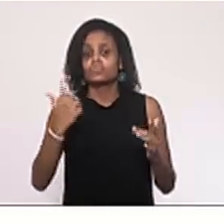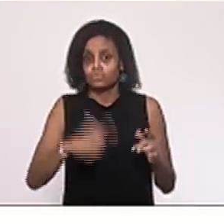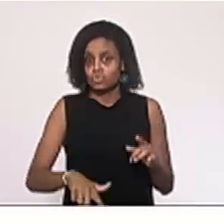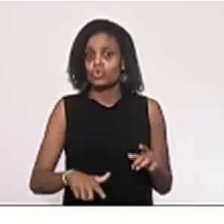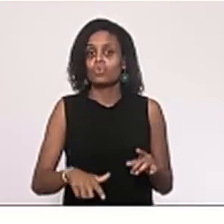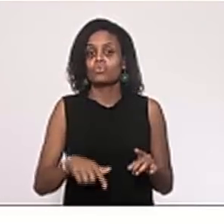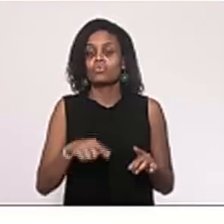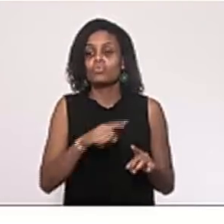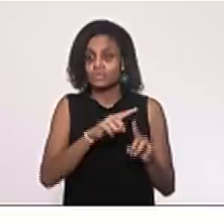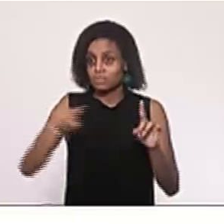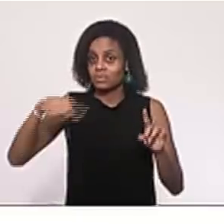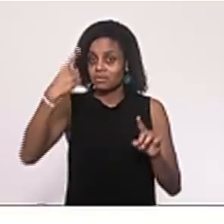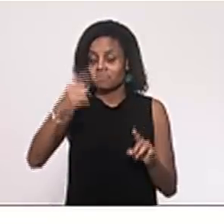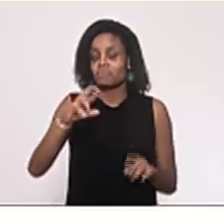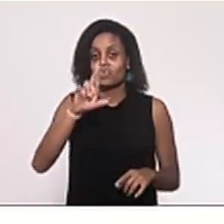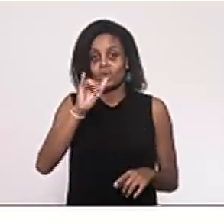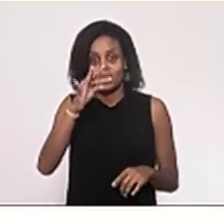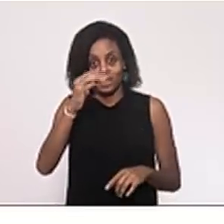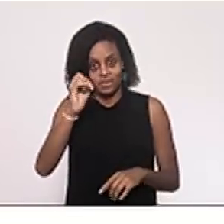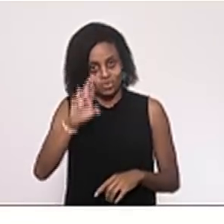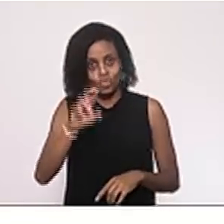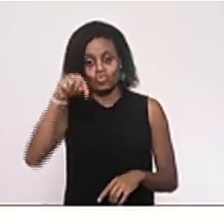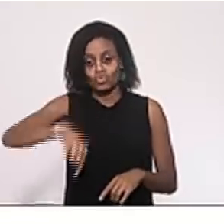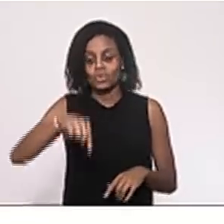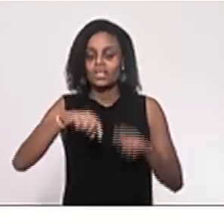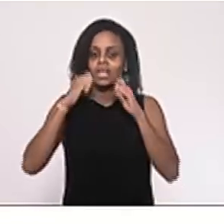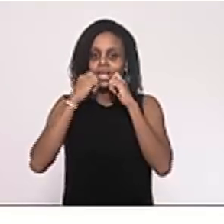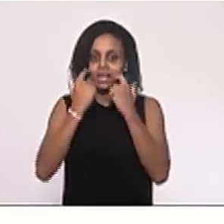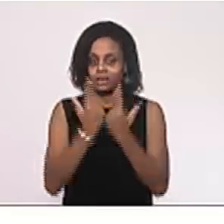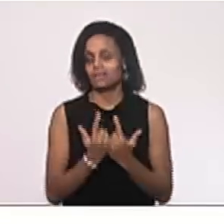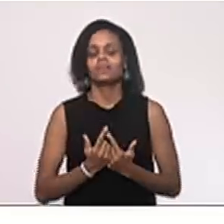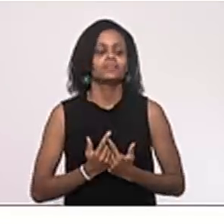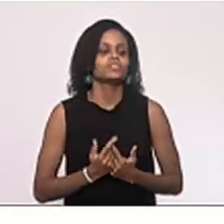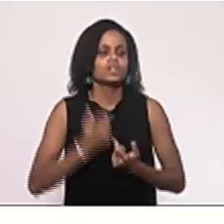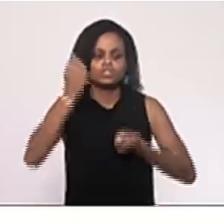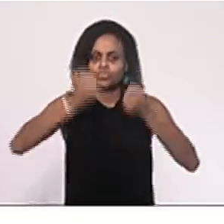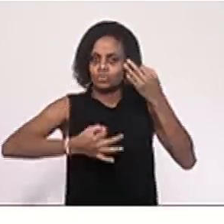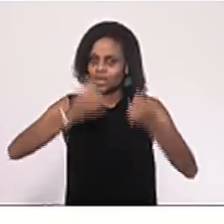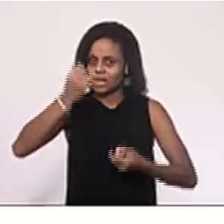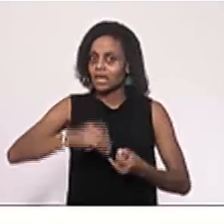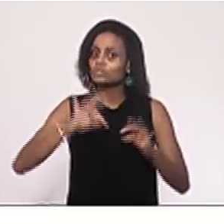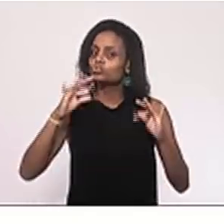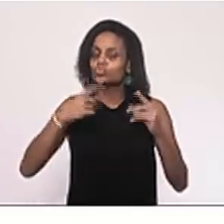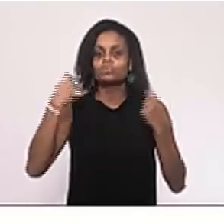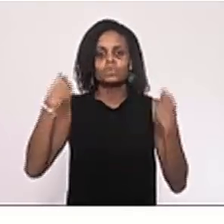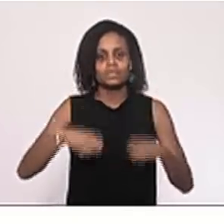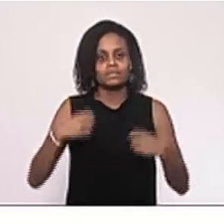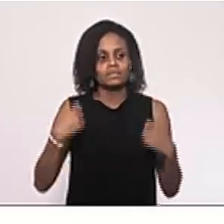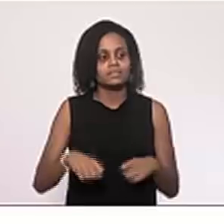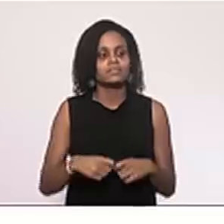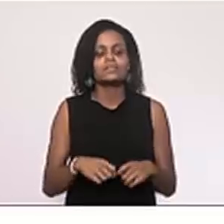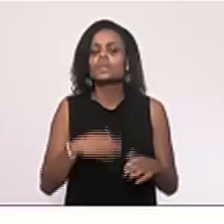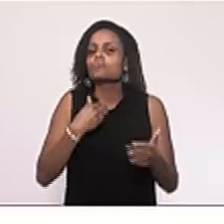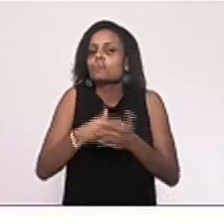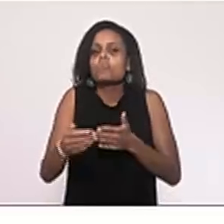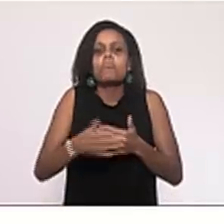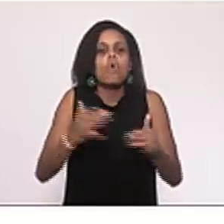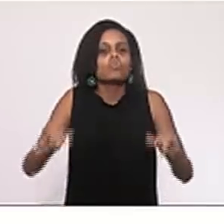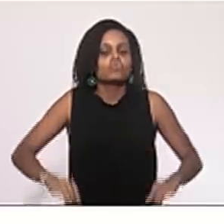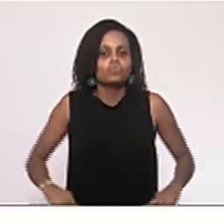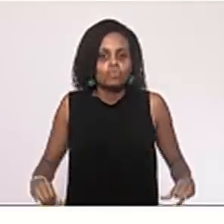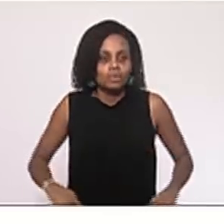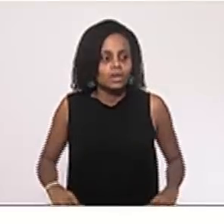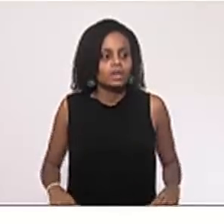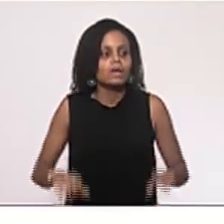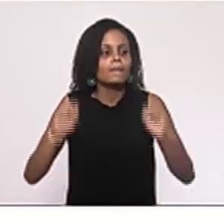reitor estará nessa casa, prestará aqui os esclarecimentos necessários, e doa a quem doer.